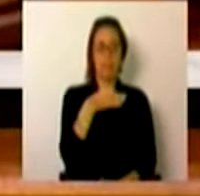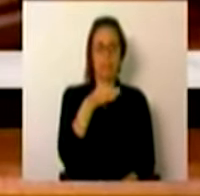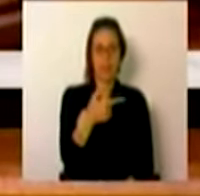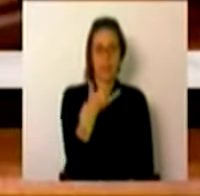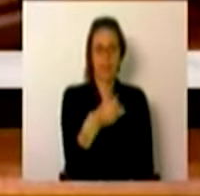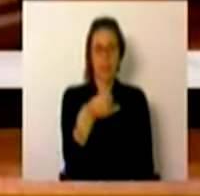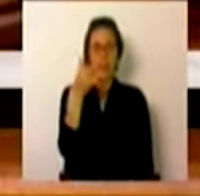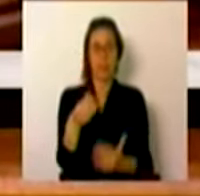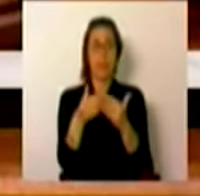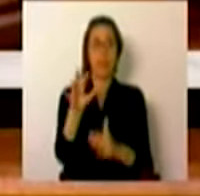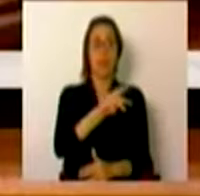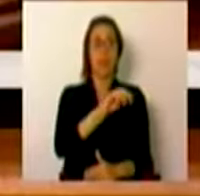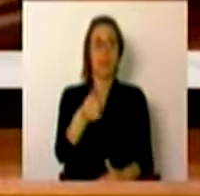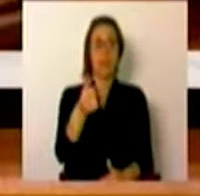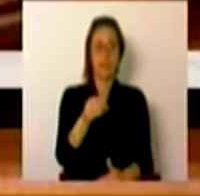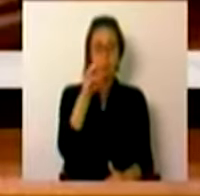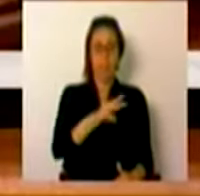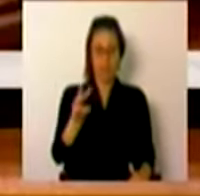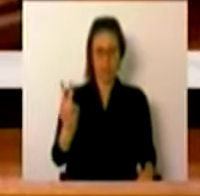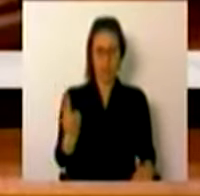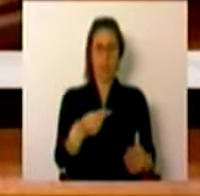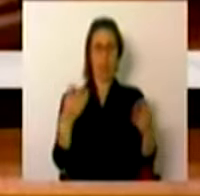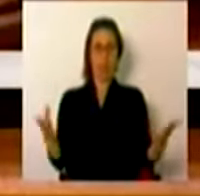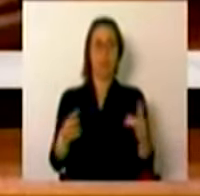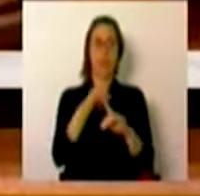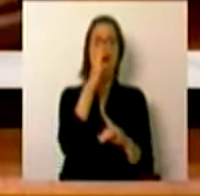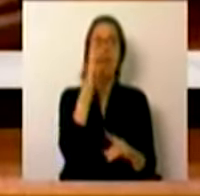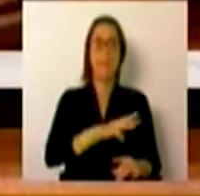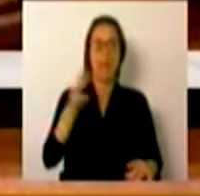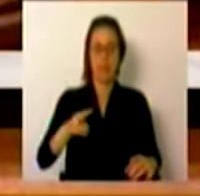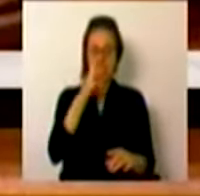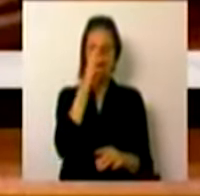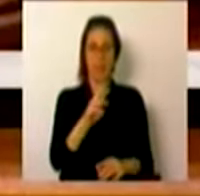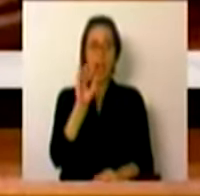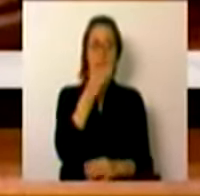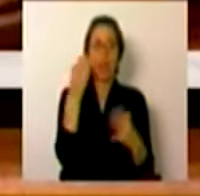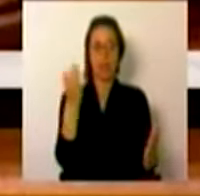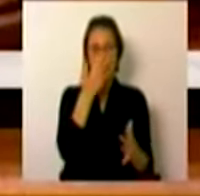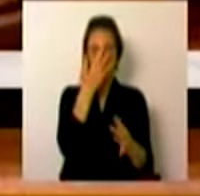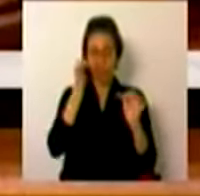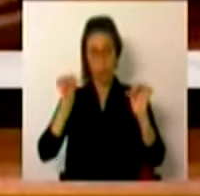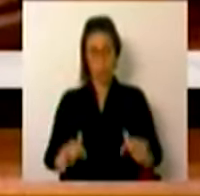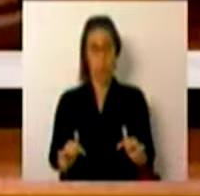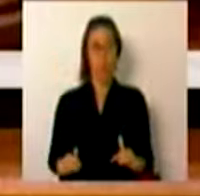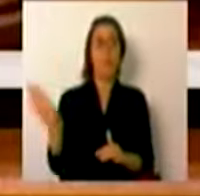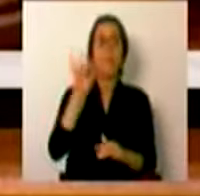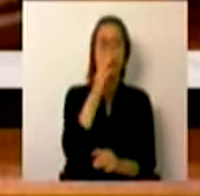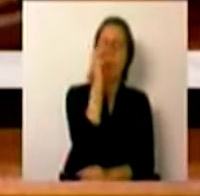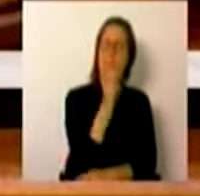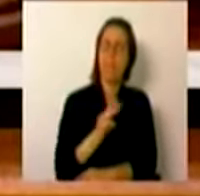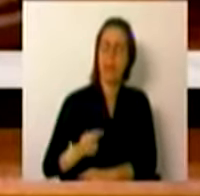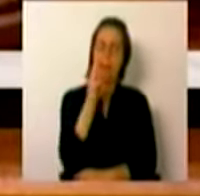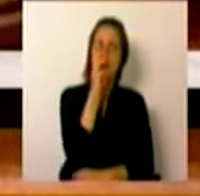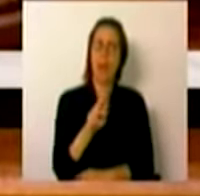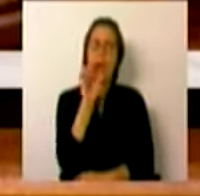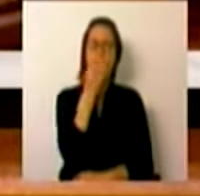que ultrapassa os 350 milhões de euros. São milhares e milhares de alunos de hoje e ainda mais milhares e